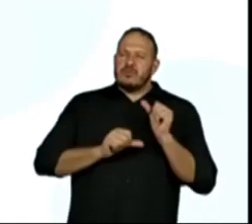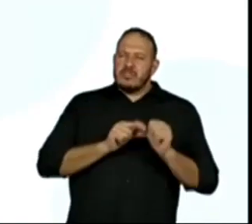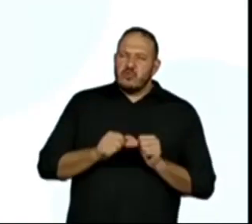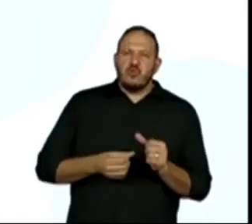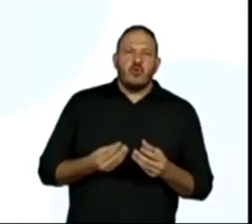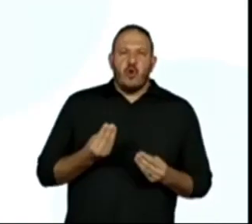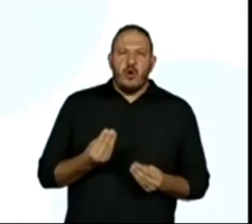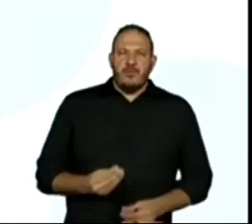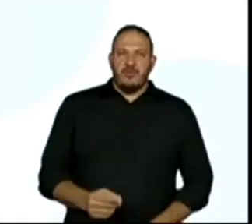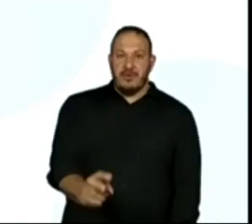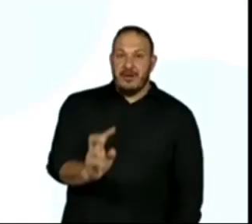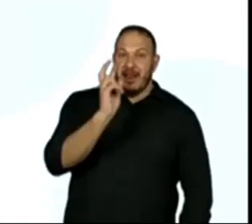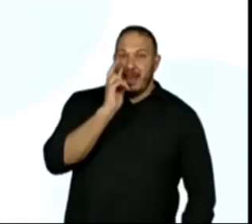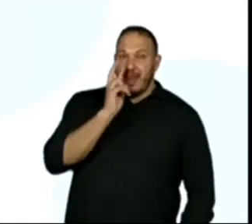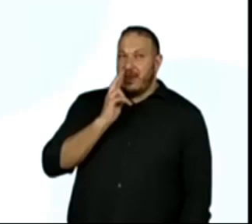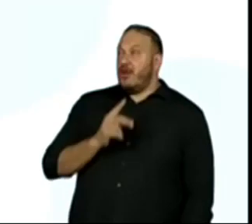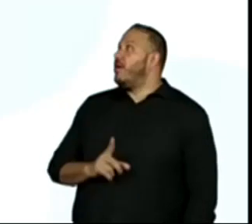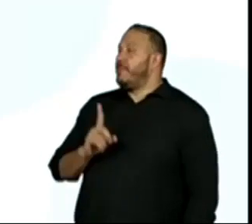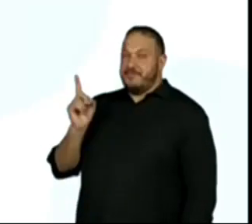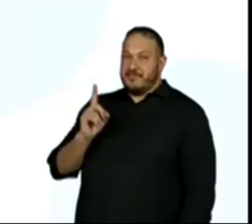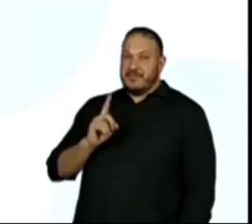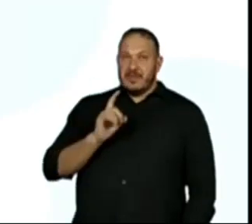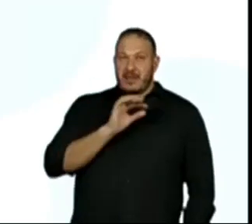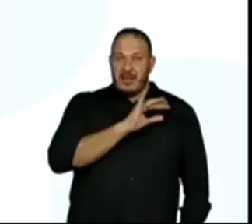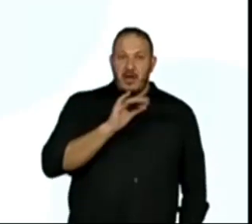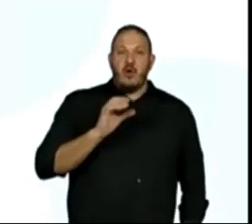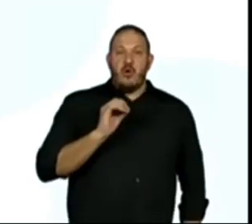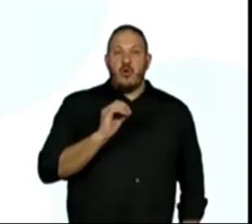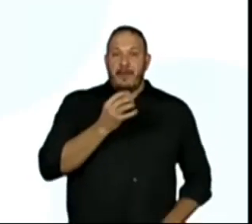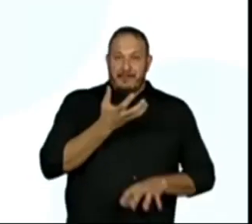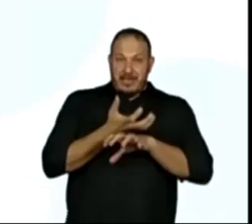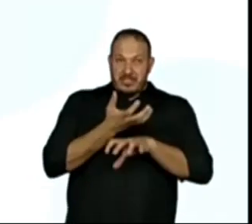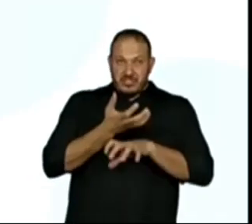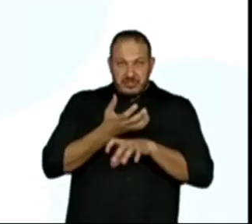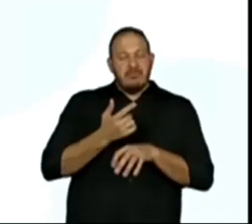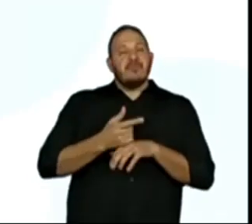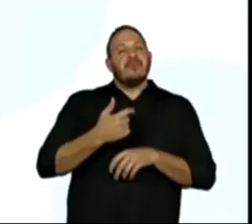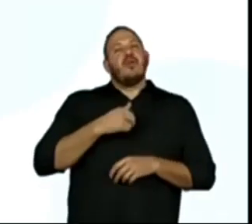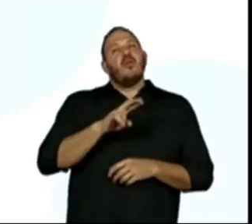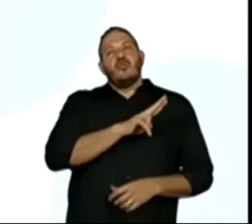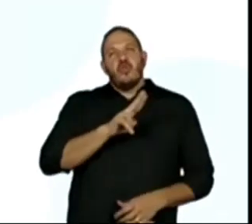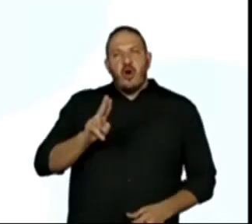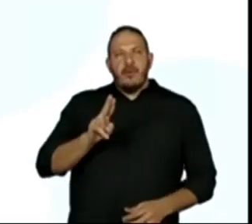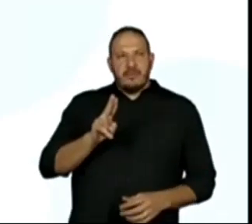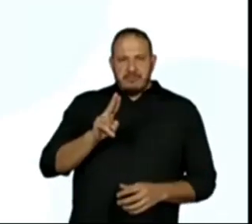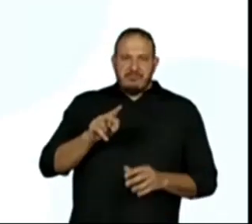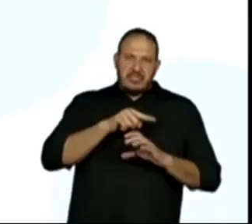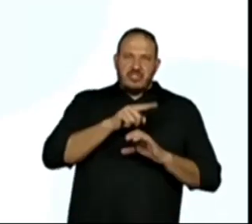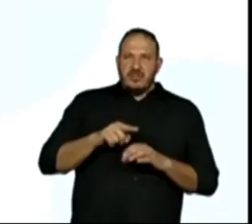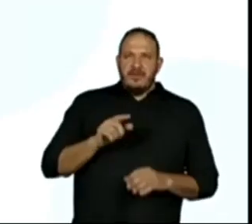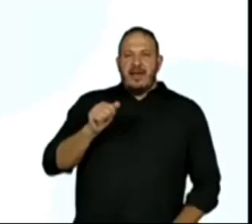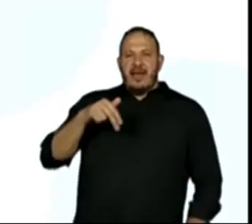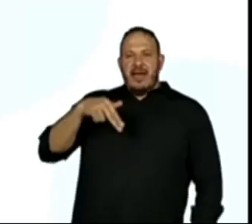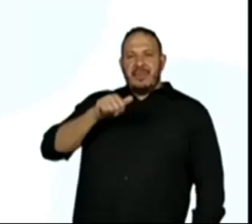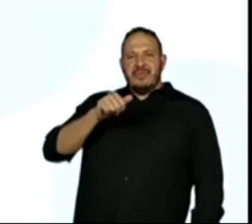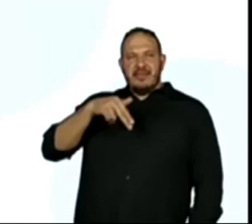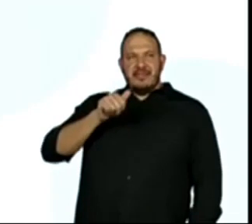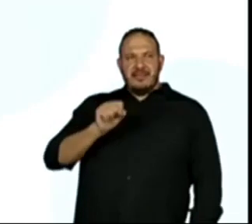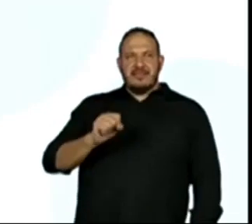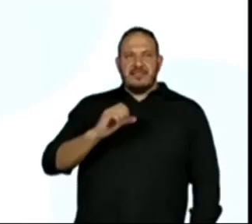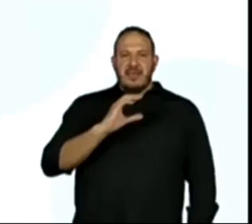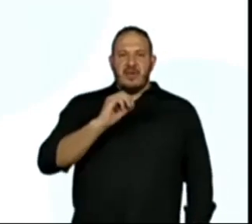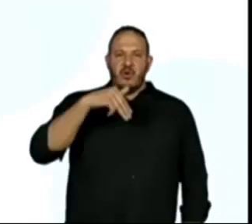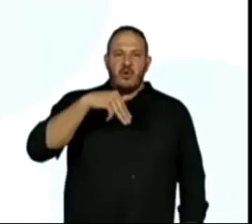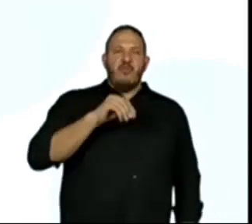Lendo. O abacaxi tem o nome científico de ananas comusos. O